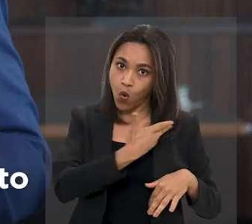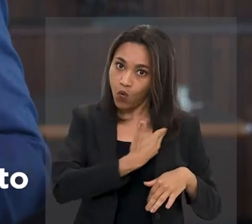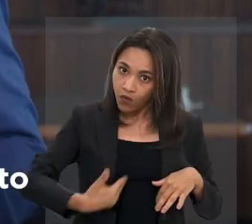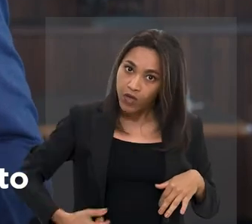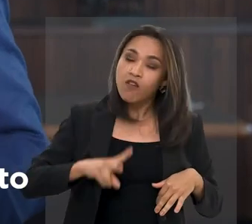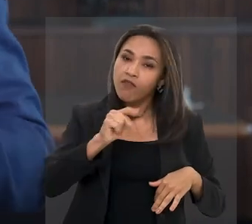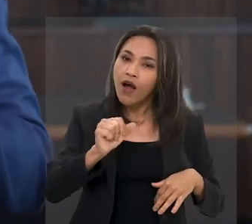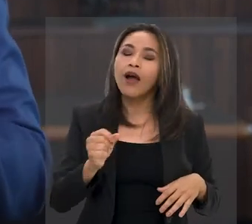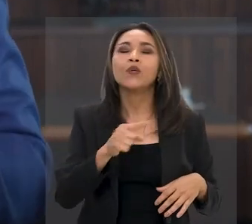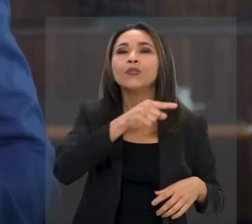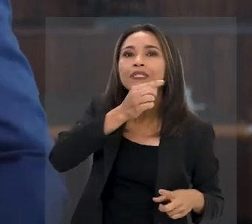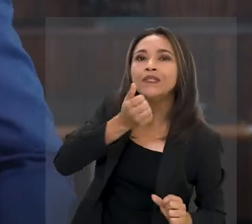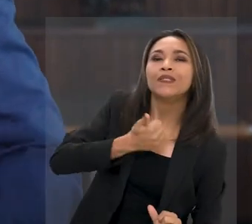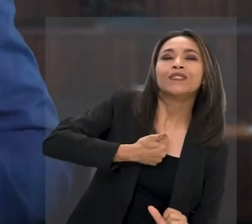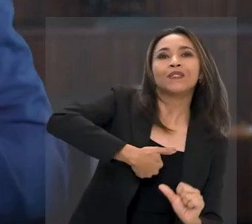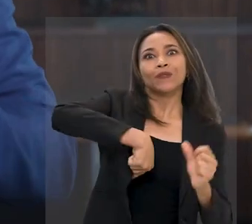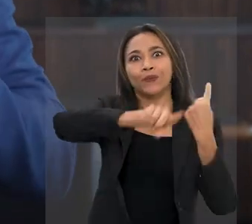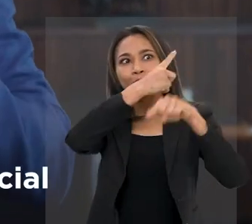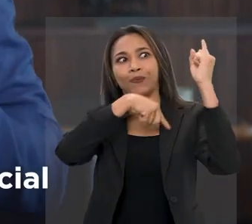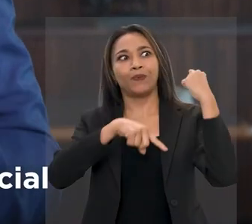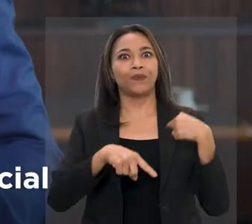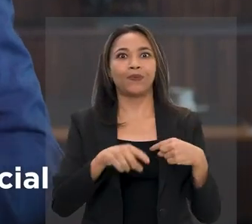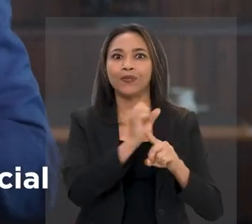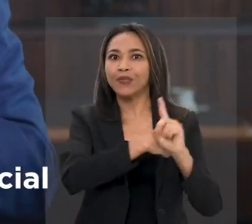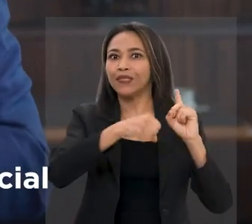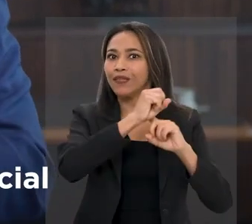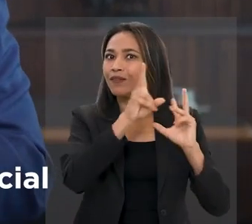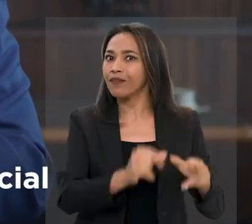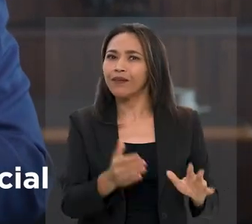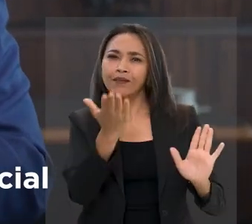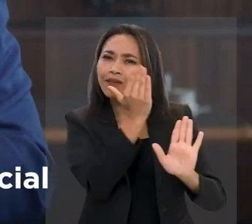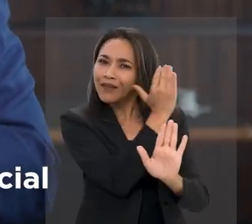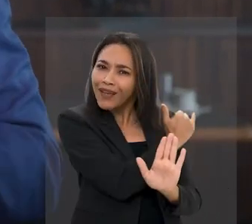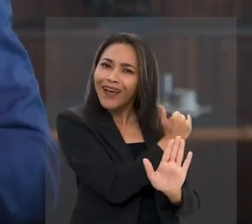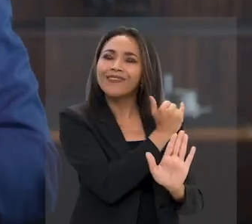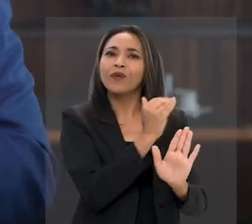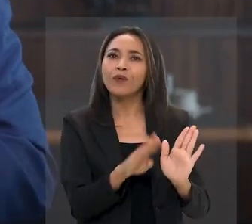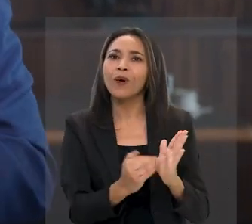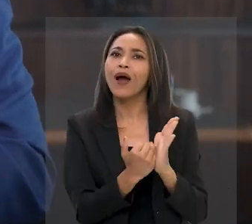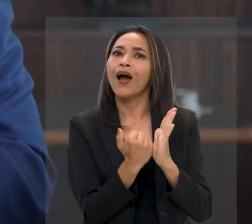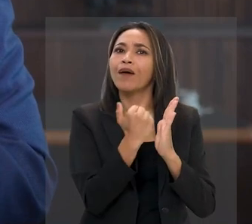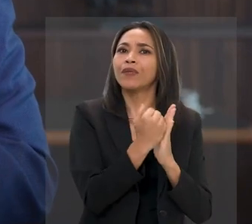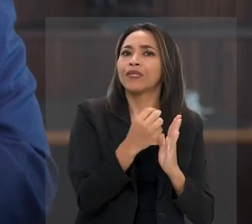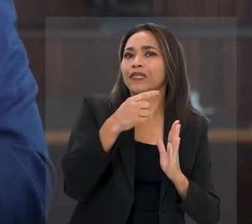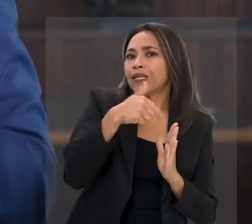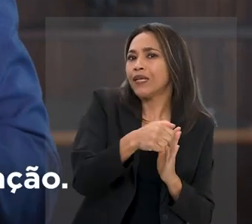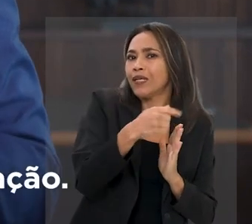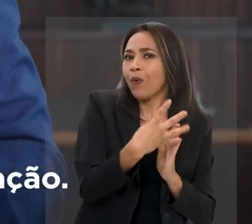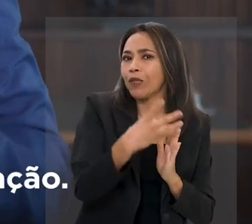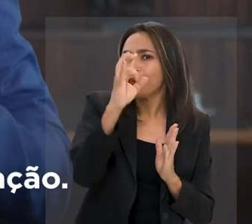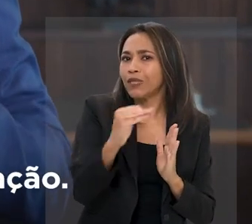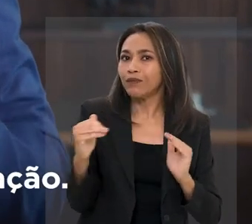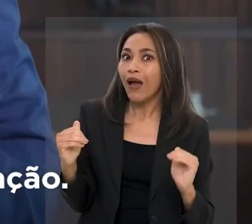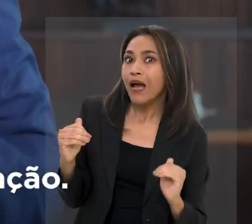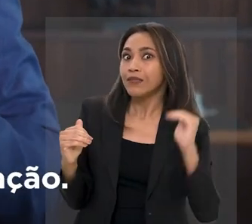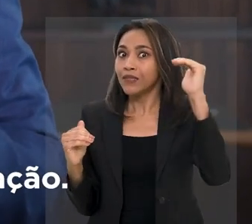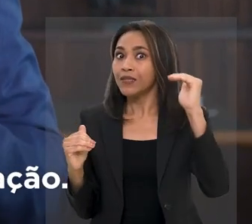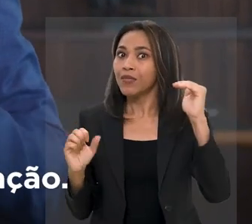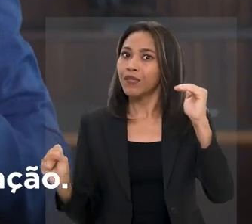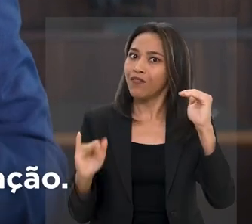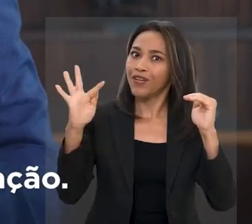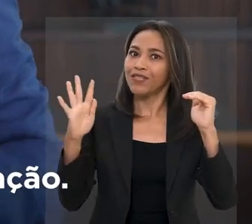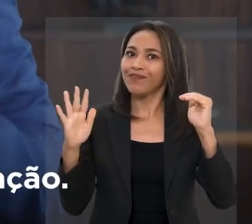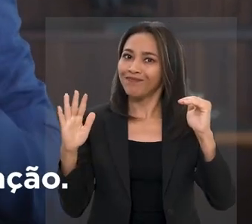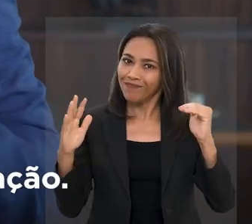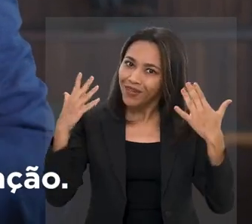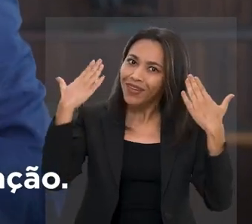meu mandato, ele voltará a ser um grande instrumento de transformação social que foi no passado, quando cresceu 74